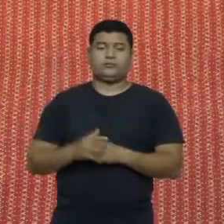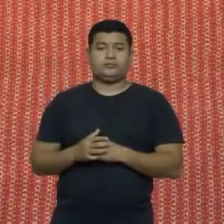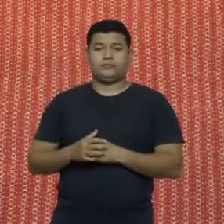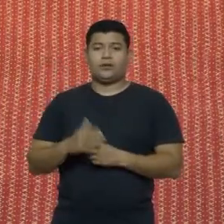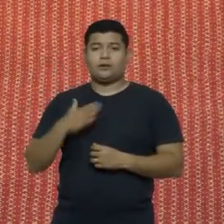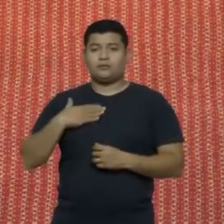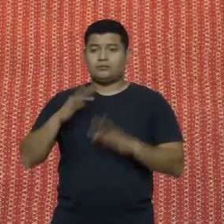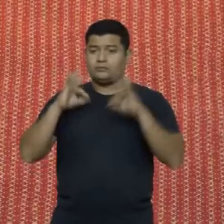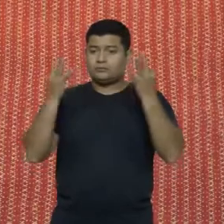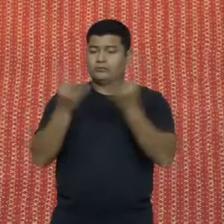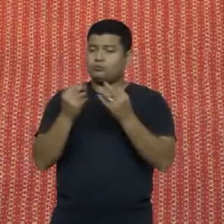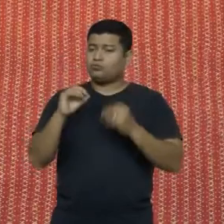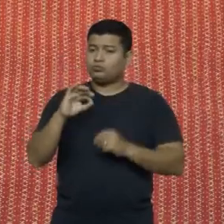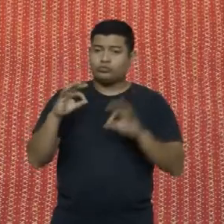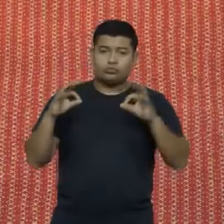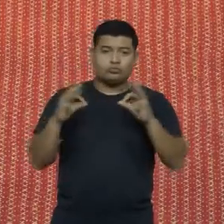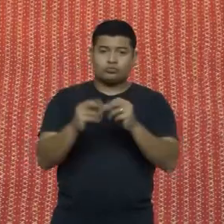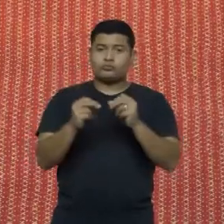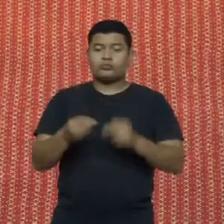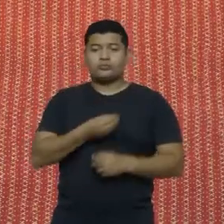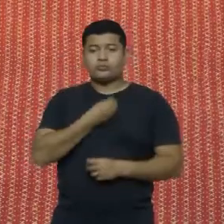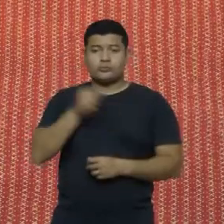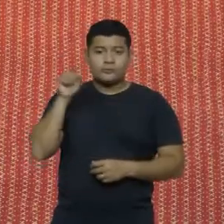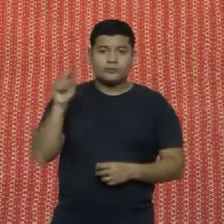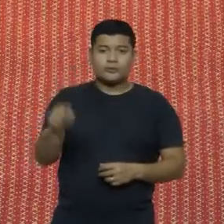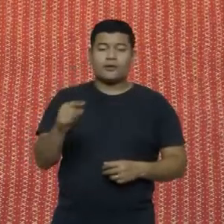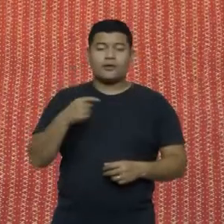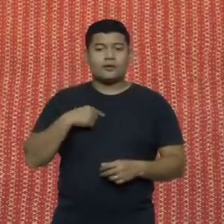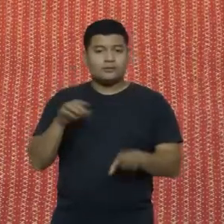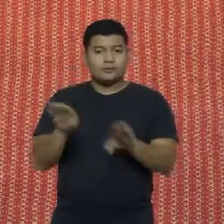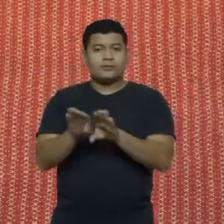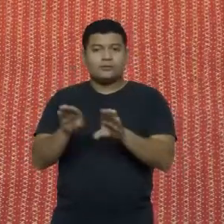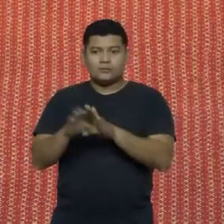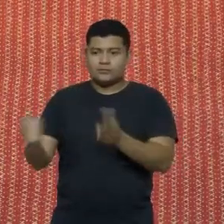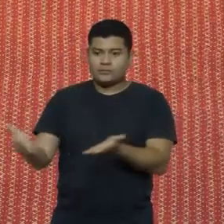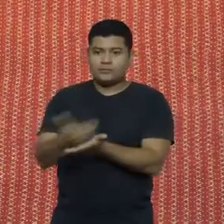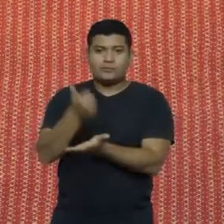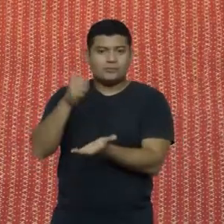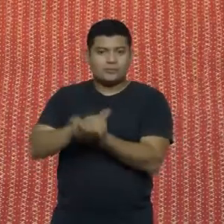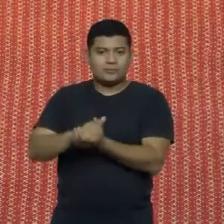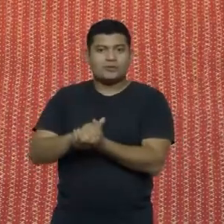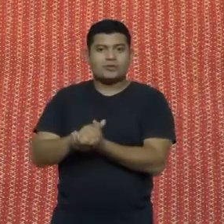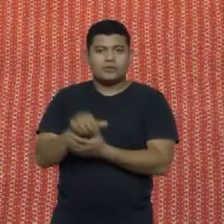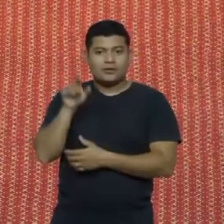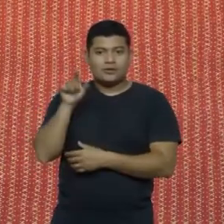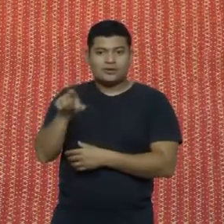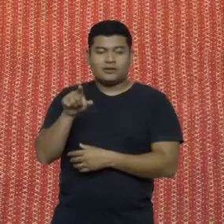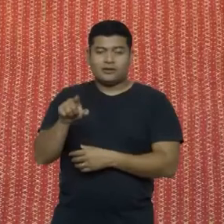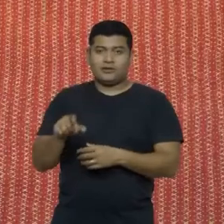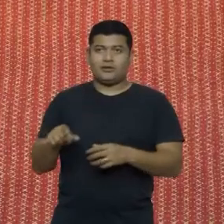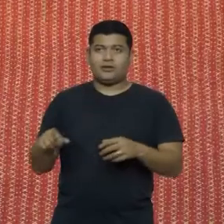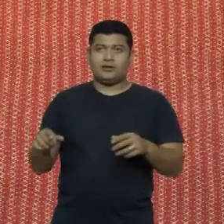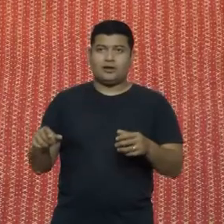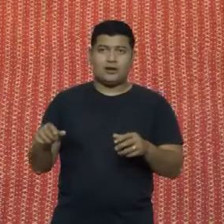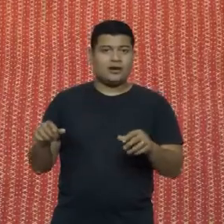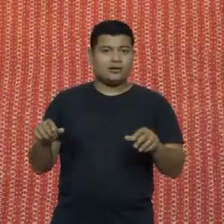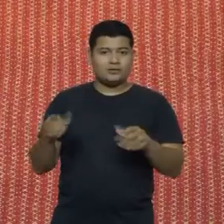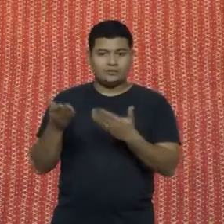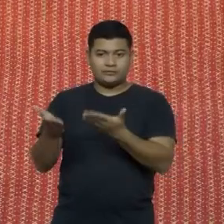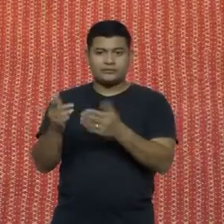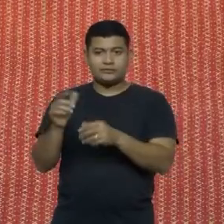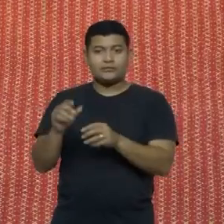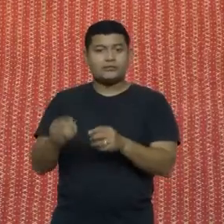família toda morou lá, eu também casei com a Urupemense, que é de um lado, vivo naquela região,